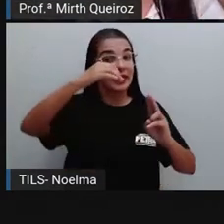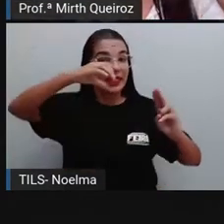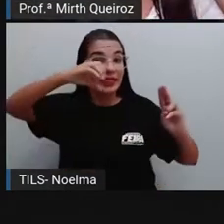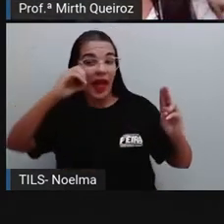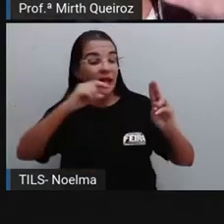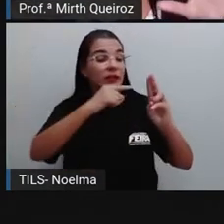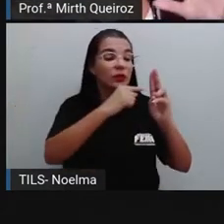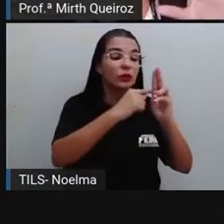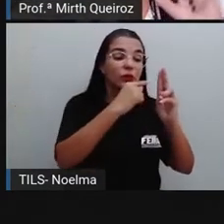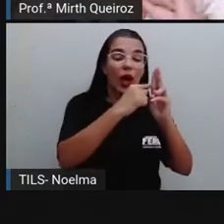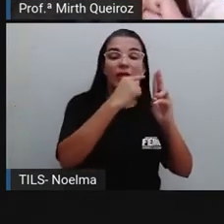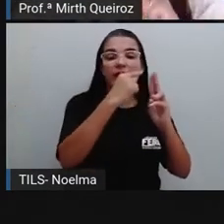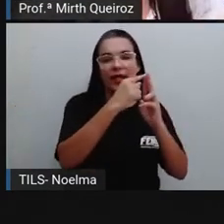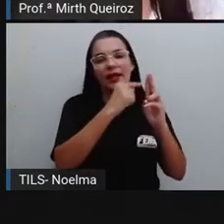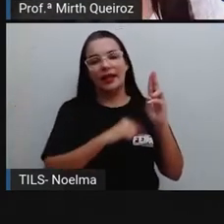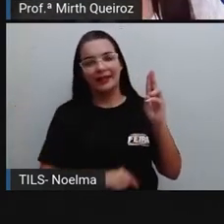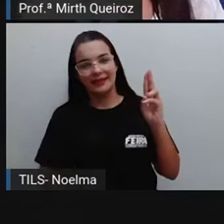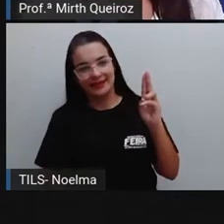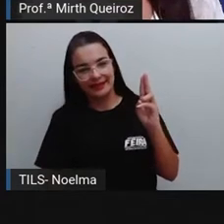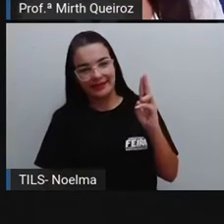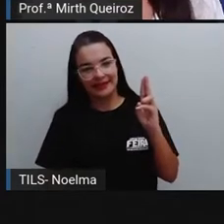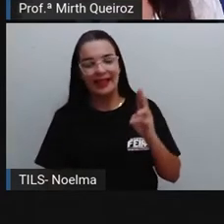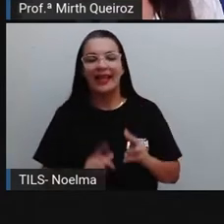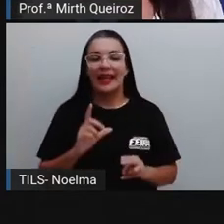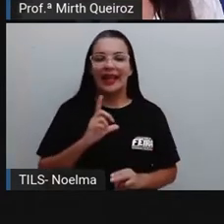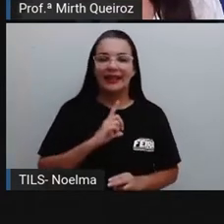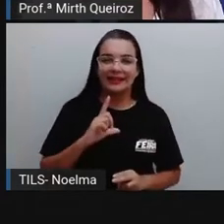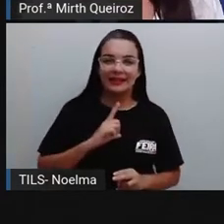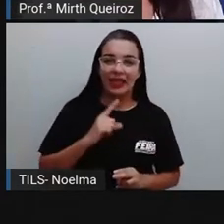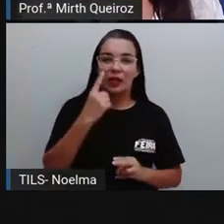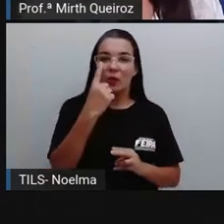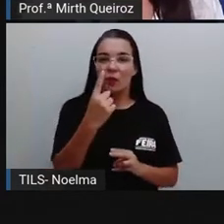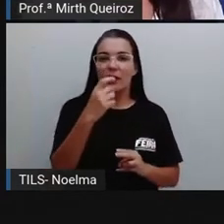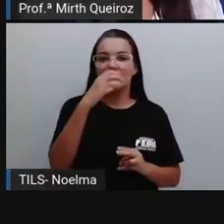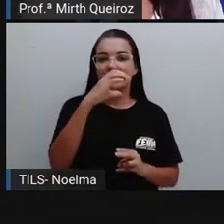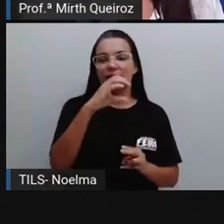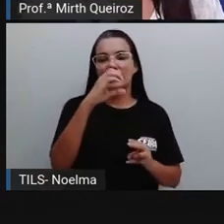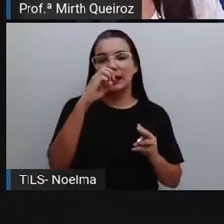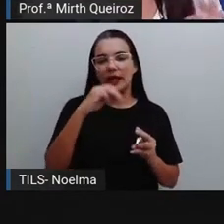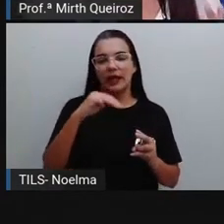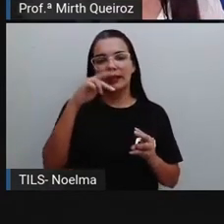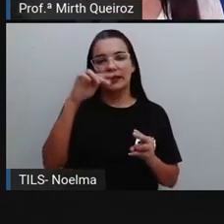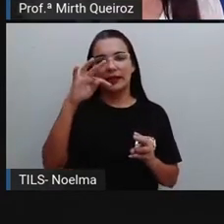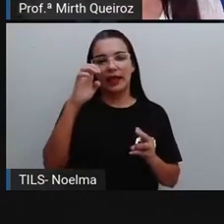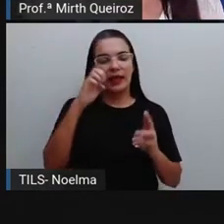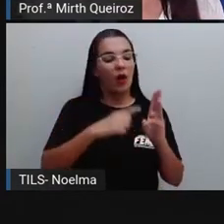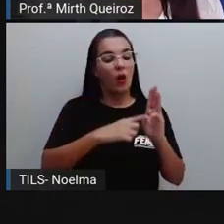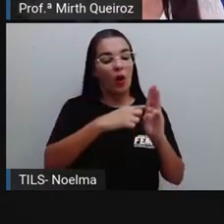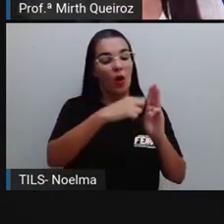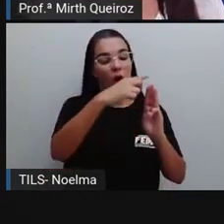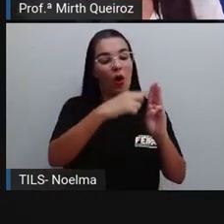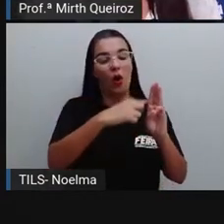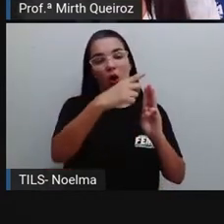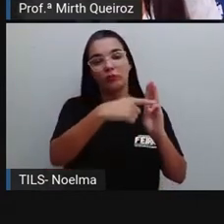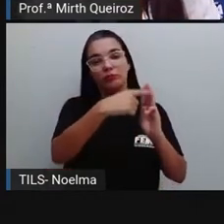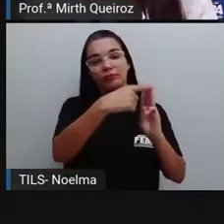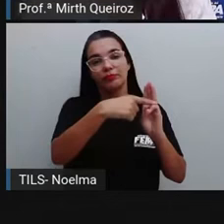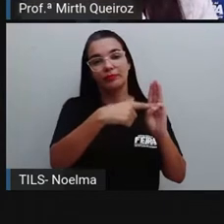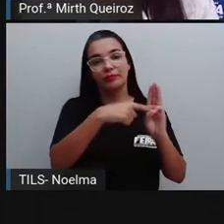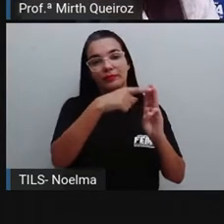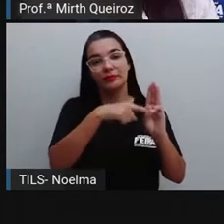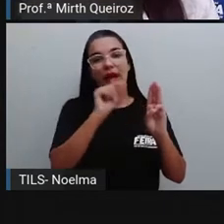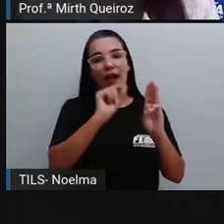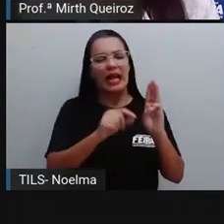assim eu tenho dez dezenas para formar uma centena. Dez centenas vai formar uma